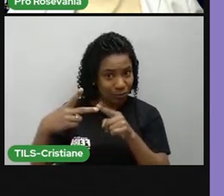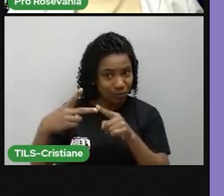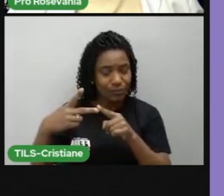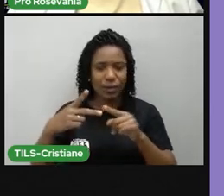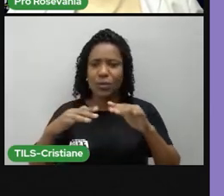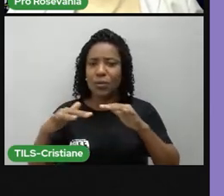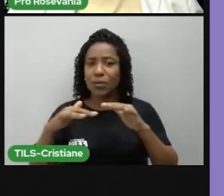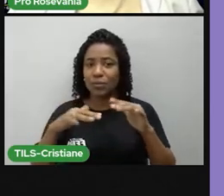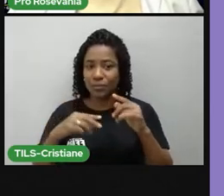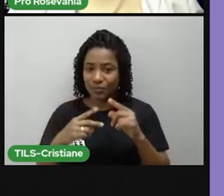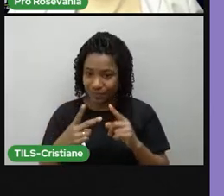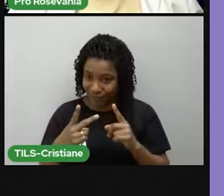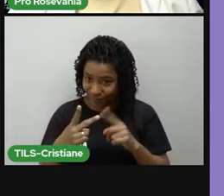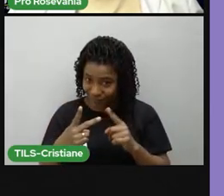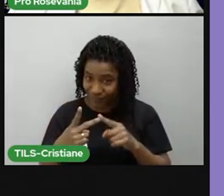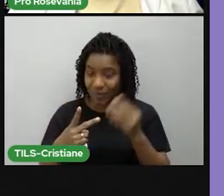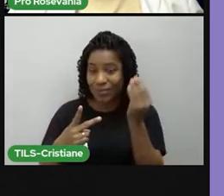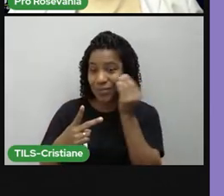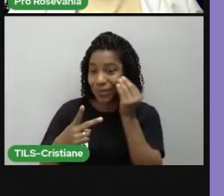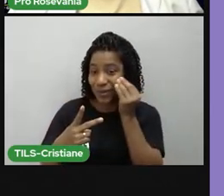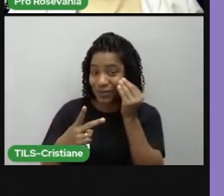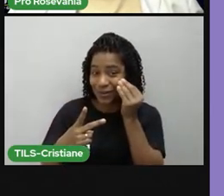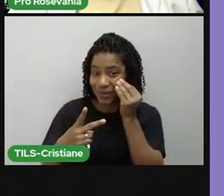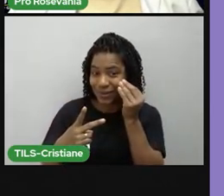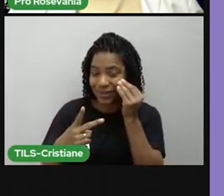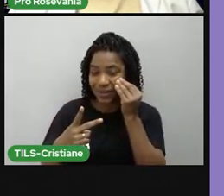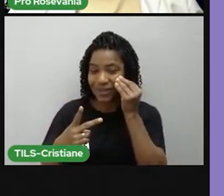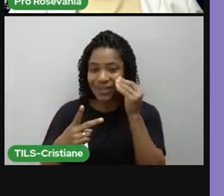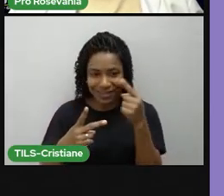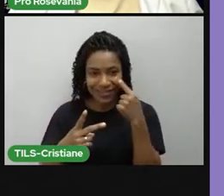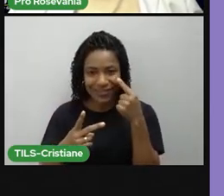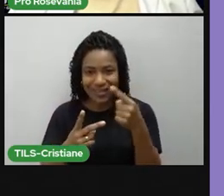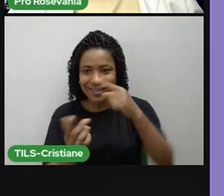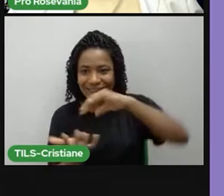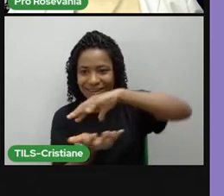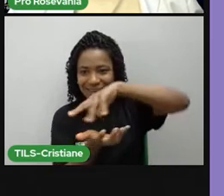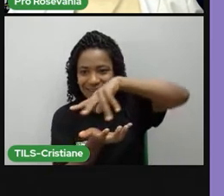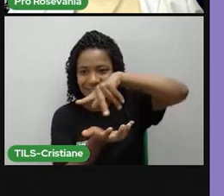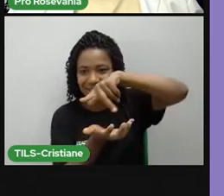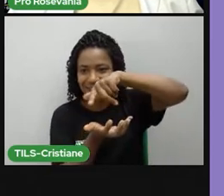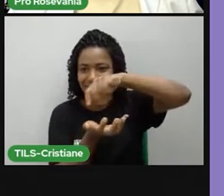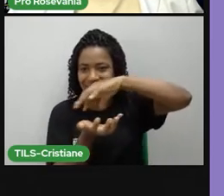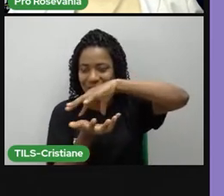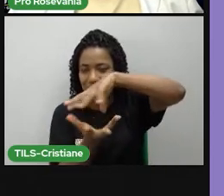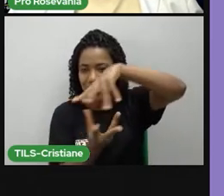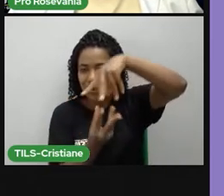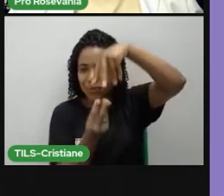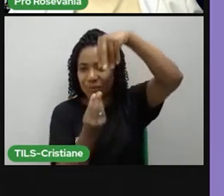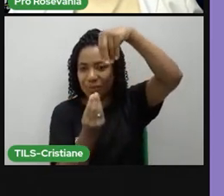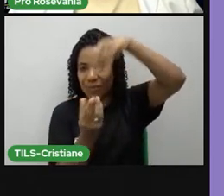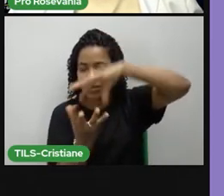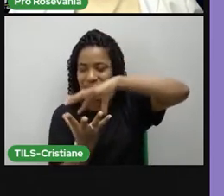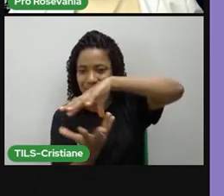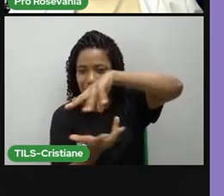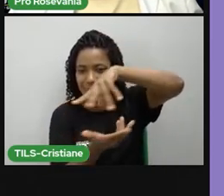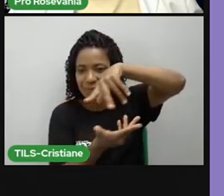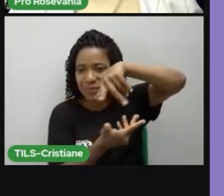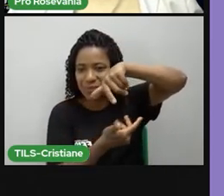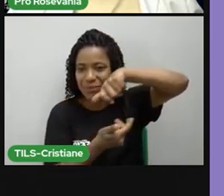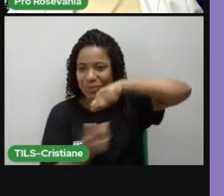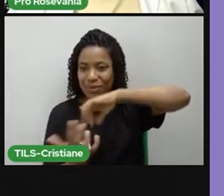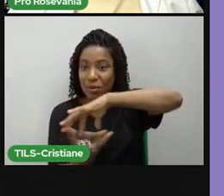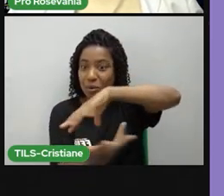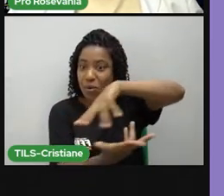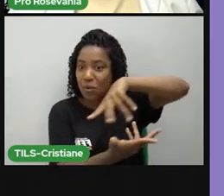O outro, assim, aqui, mostrando aqui uma animação, né, desse movimento, só para vocês perceberem como é que ele